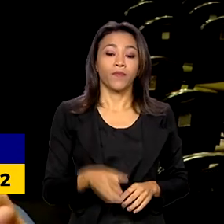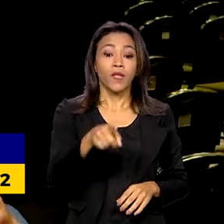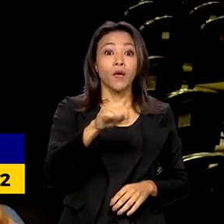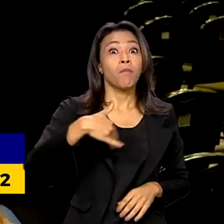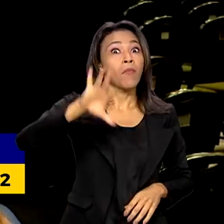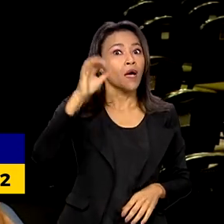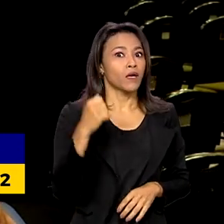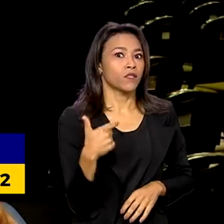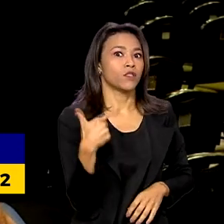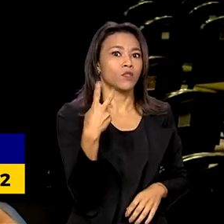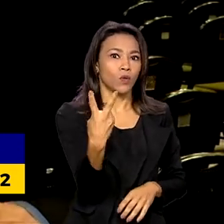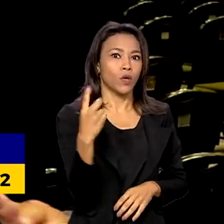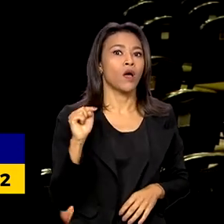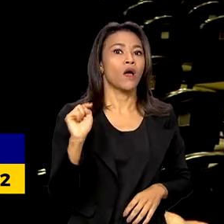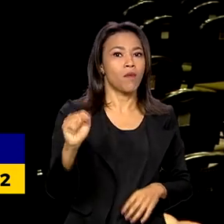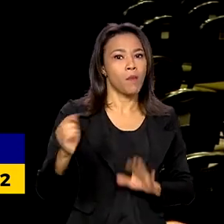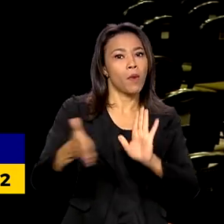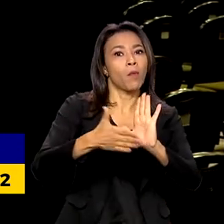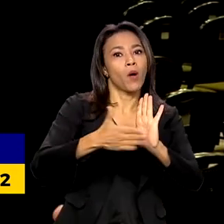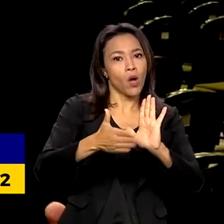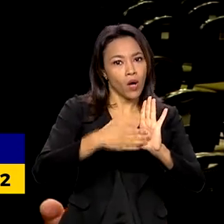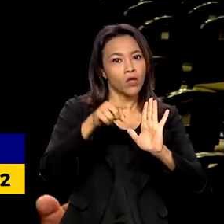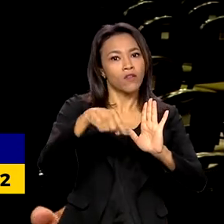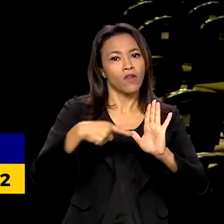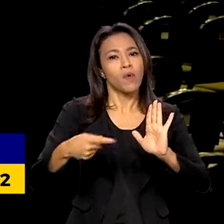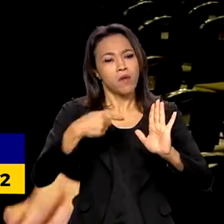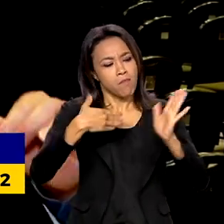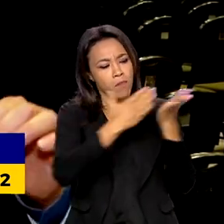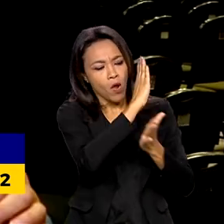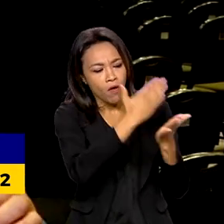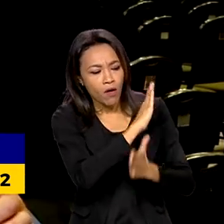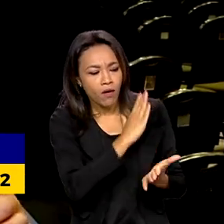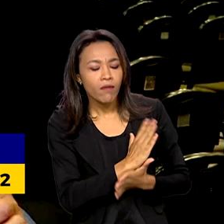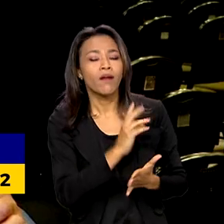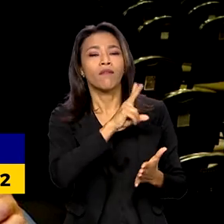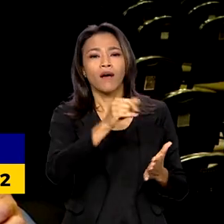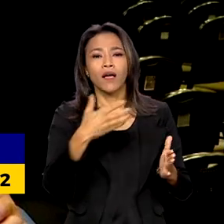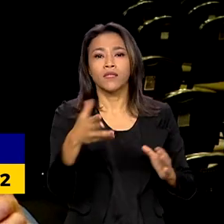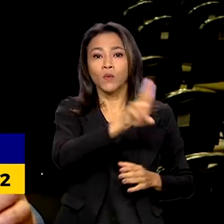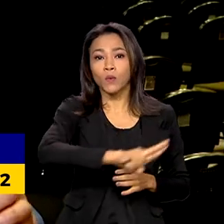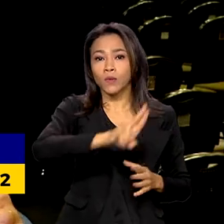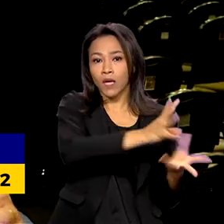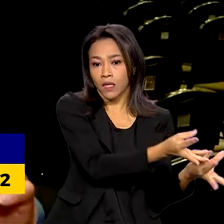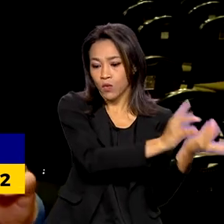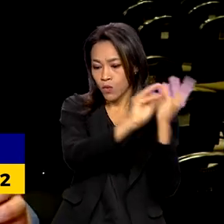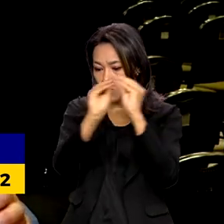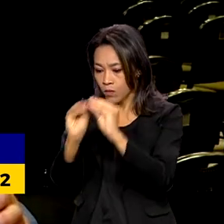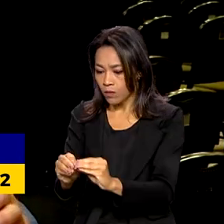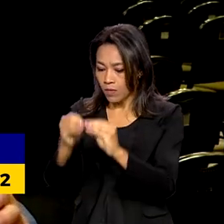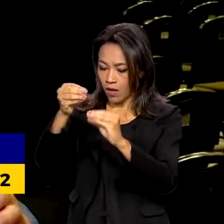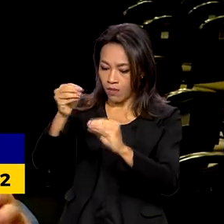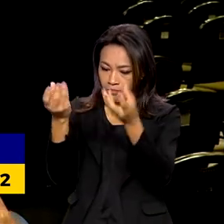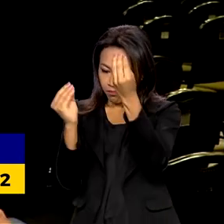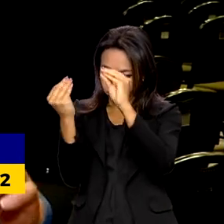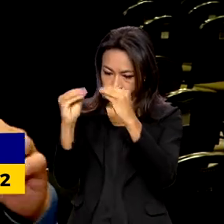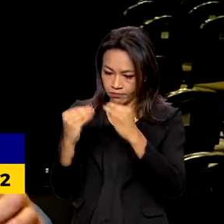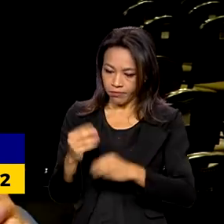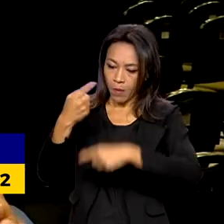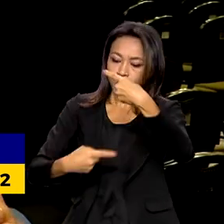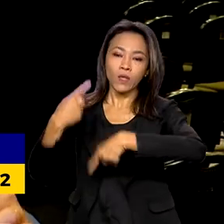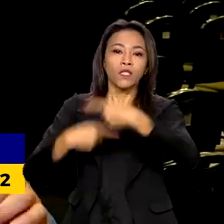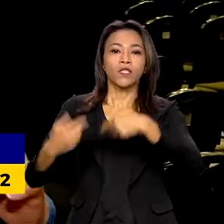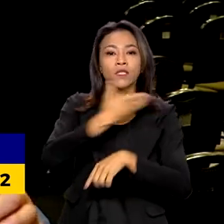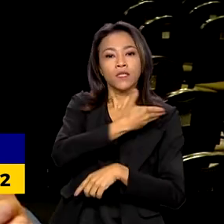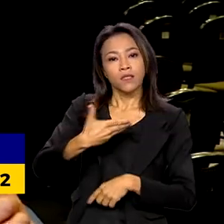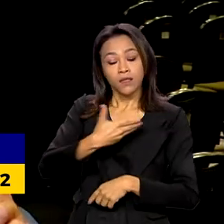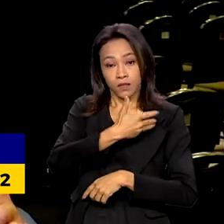debatidas aqui na conferência e aquelas que foram aprovadas vão servir de base para as políticas públicas de saúde para o